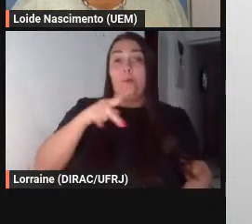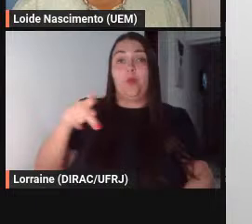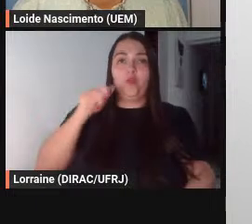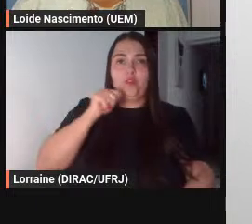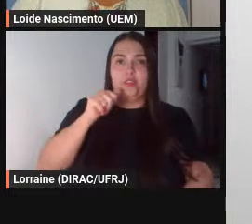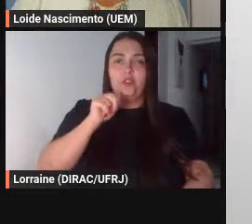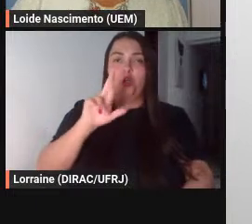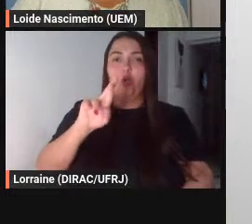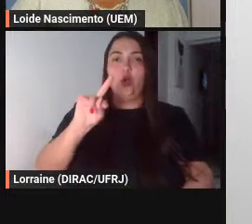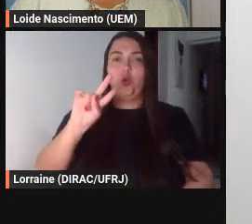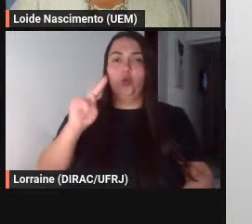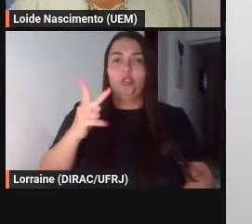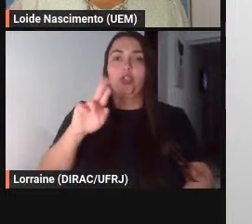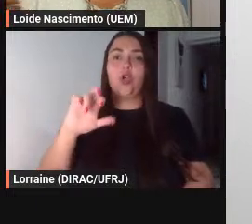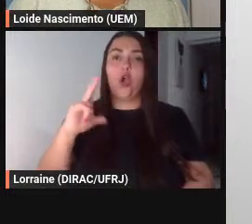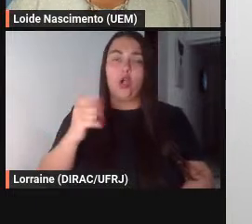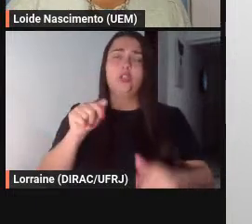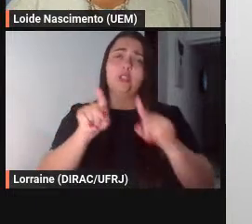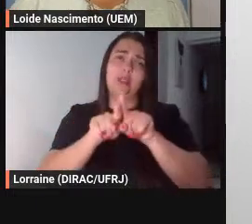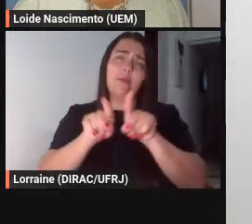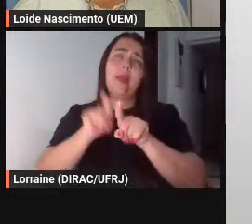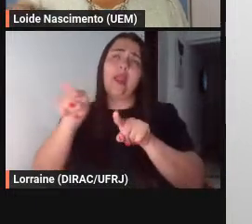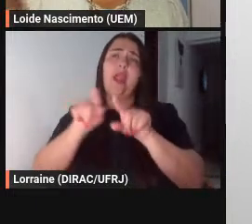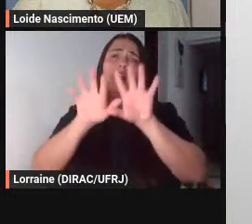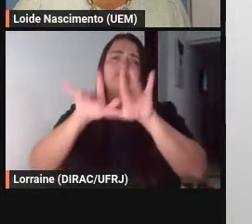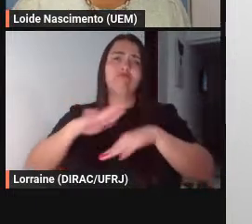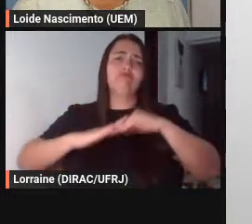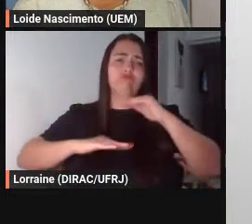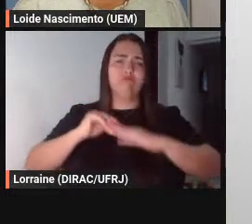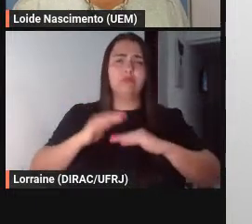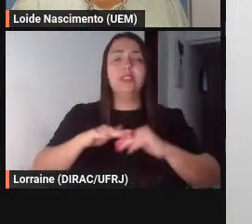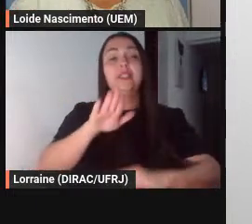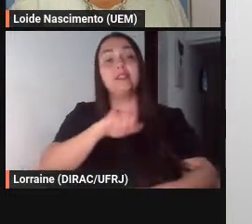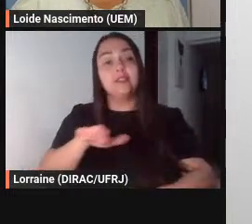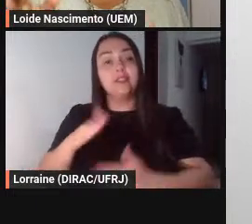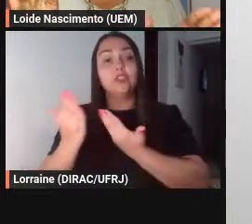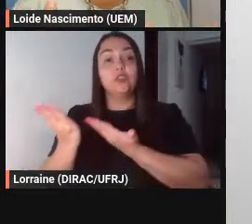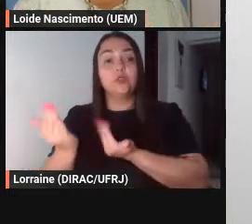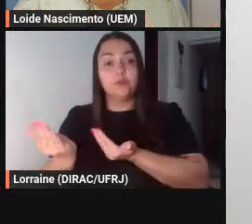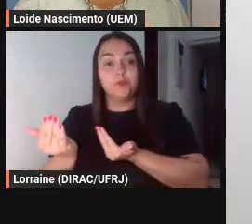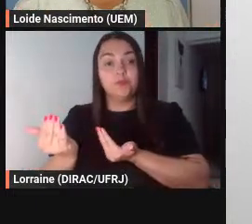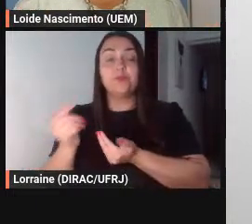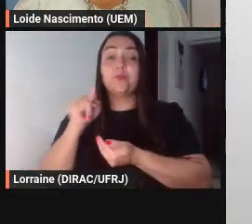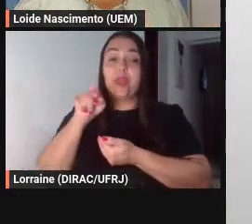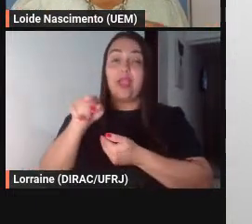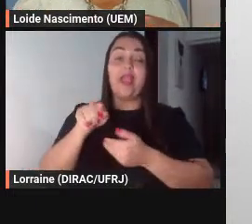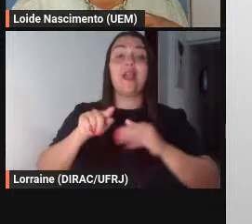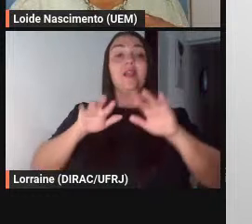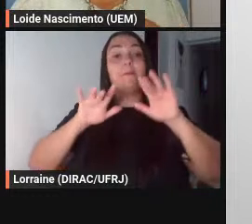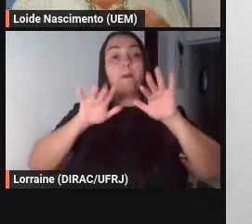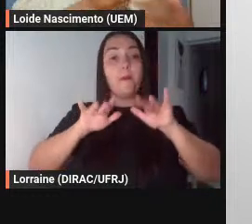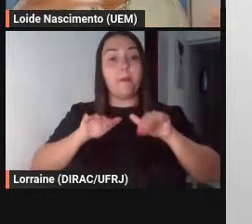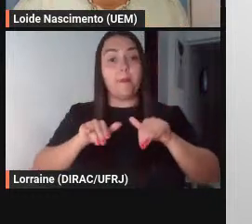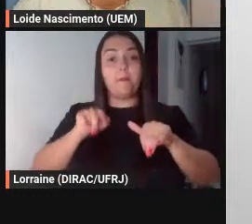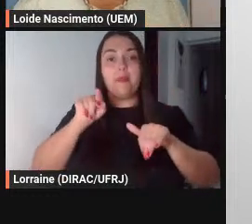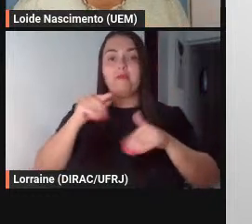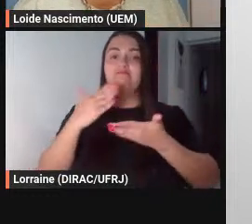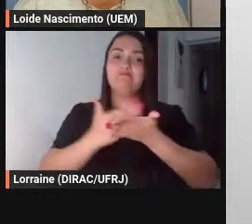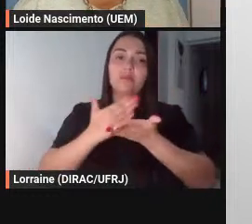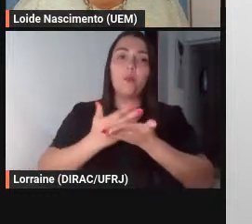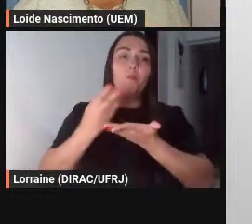escritora do público infanto-juvenil do público infantil ela escreve essa edição com muitas